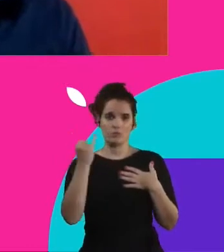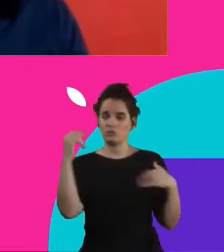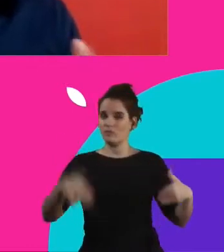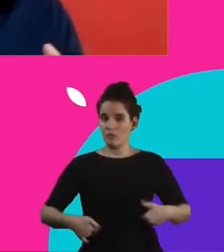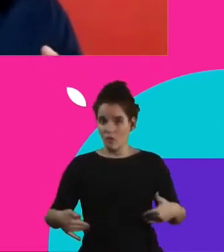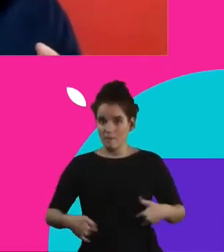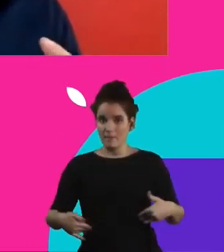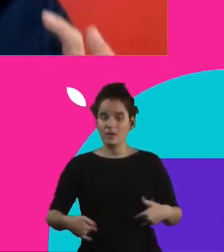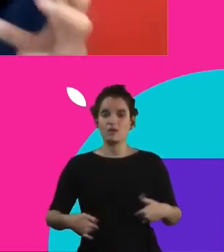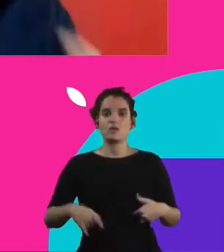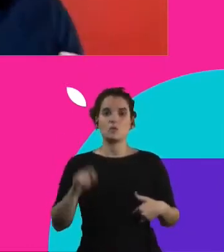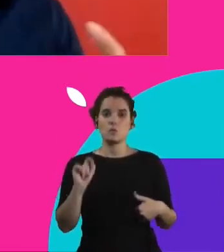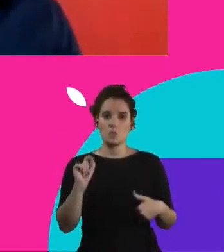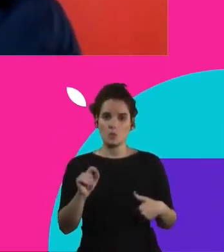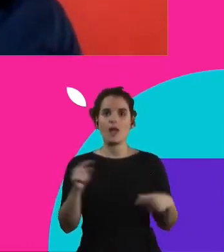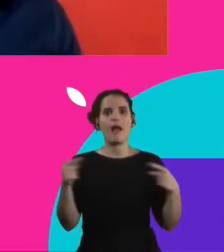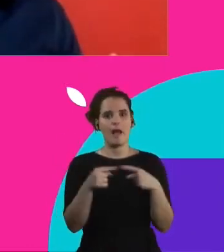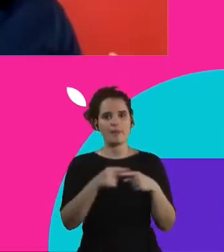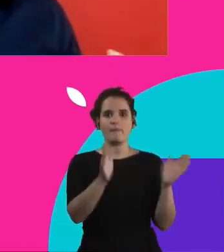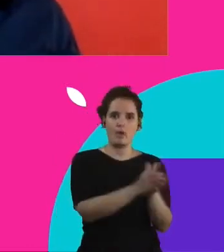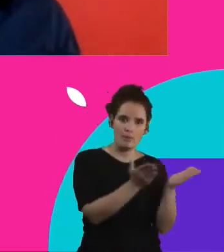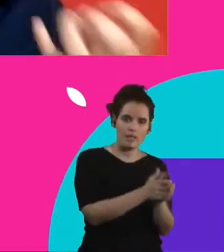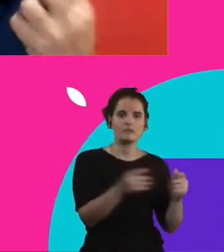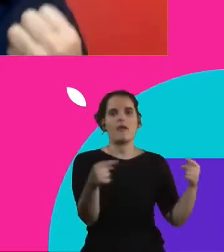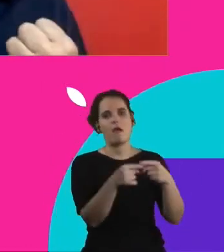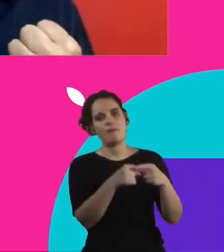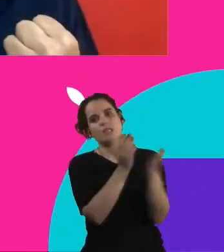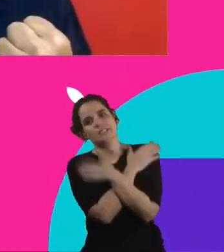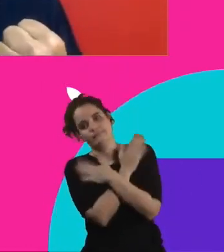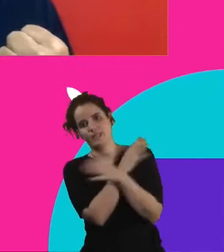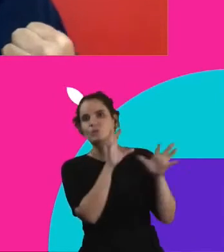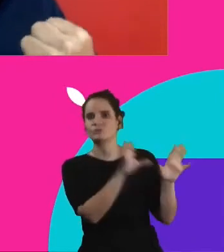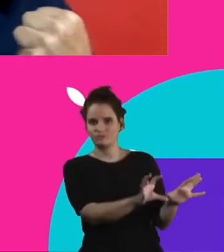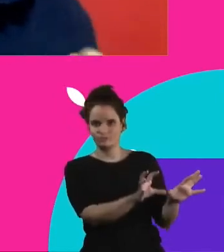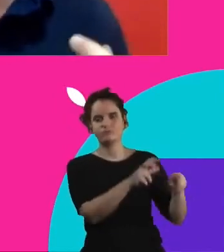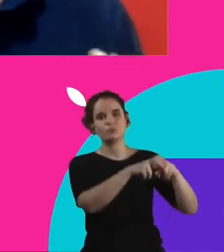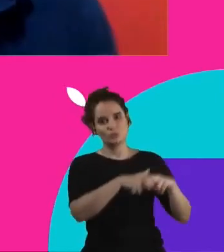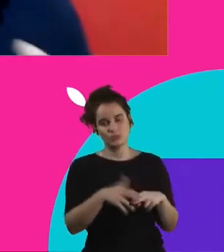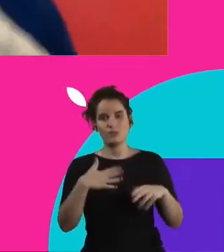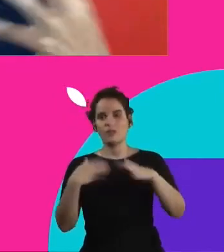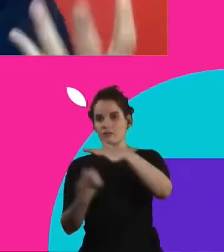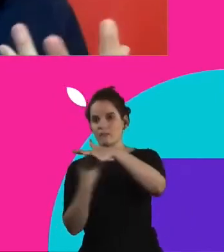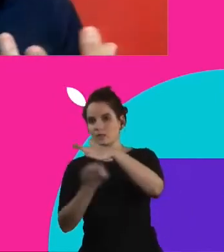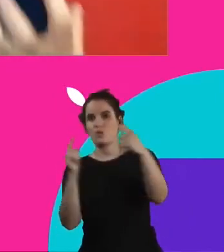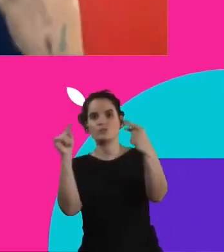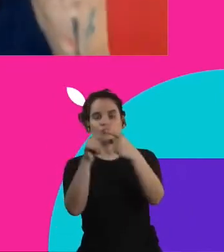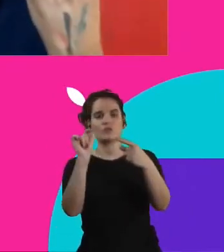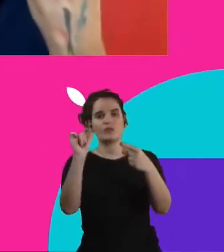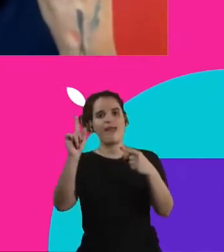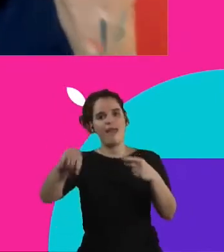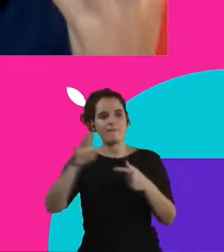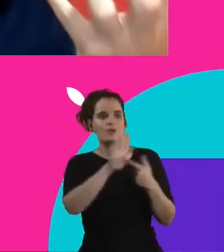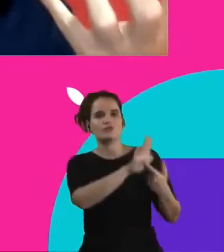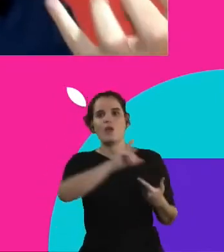ela está diretamente associada à pobreza e ao desemprego. Então, isso volta no DNA da gastromotiva, que foi sempre trazer oportunidades, seja